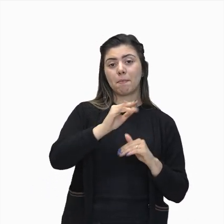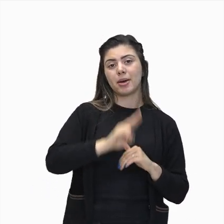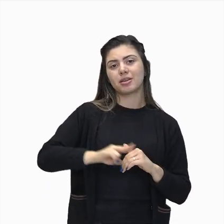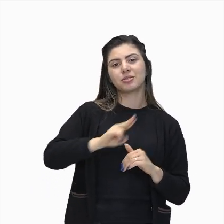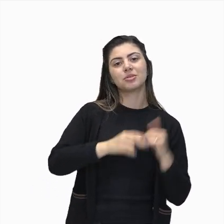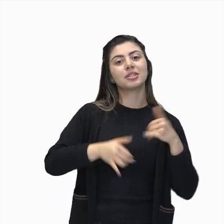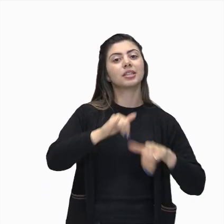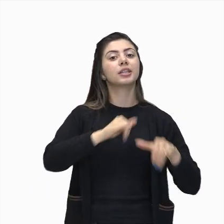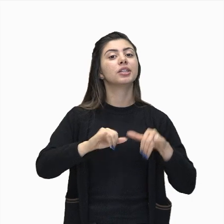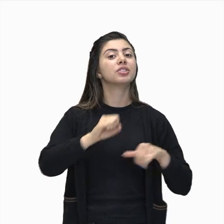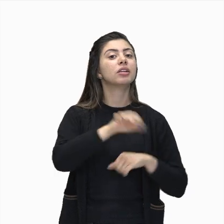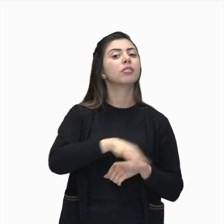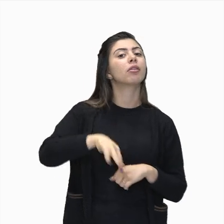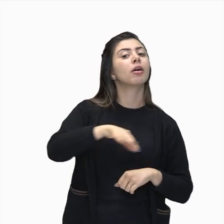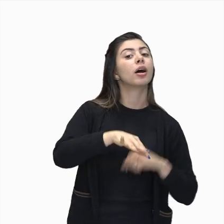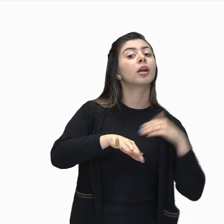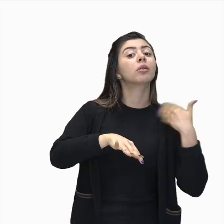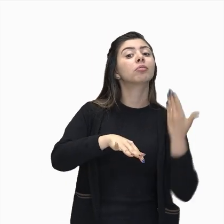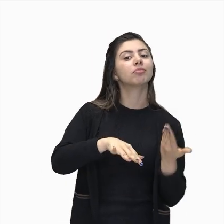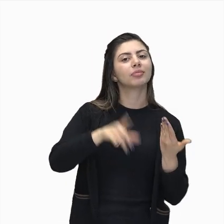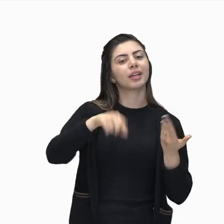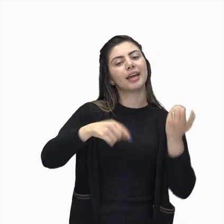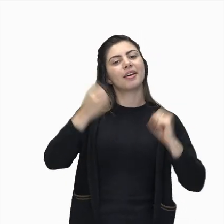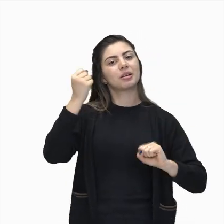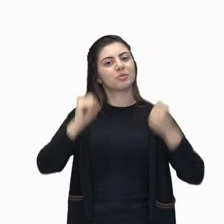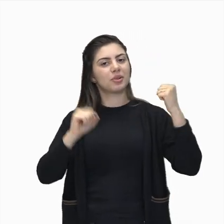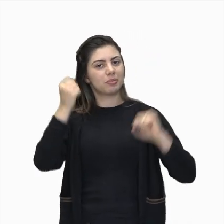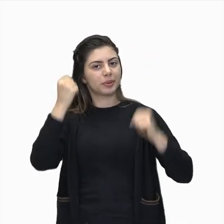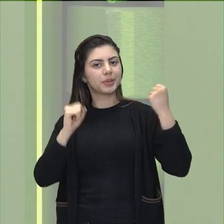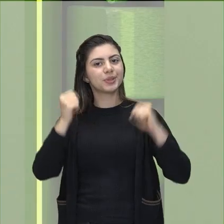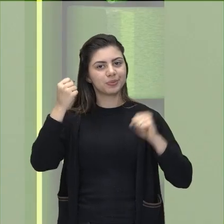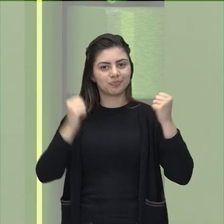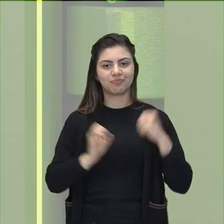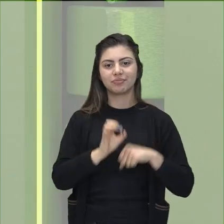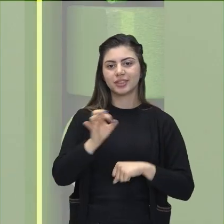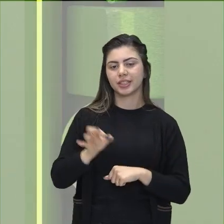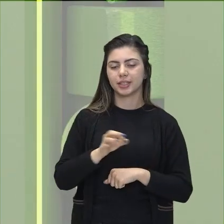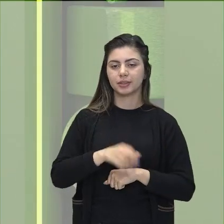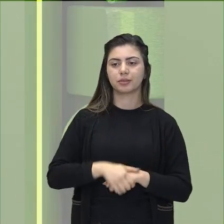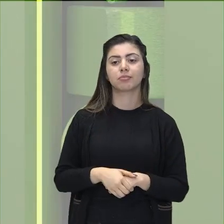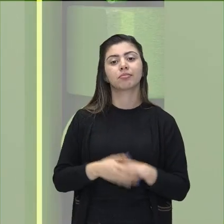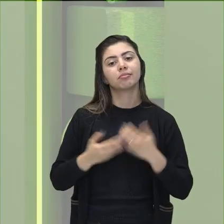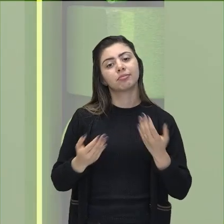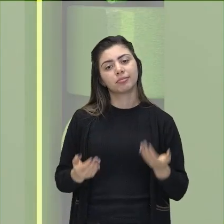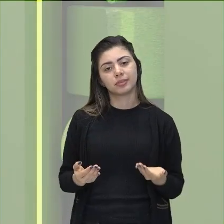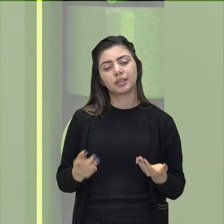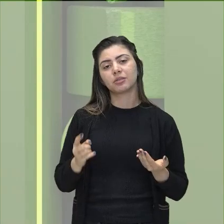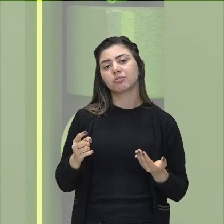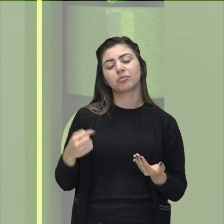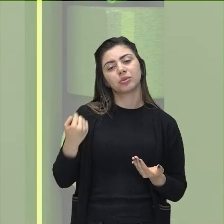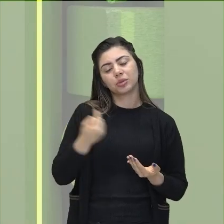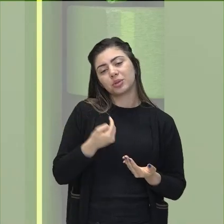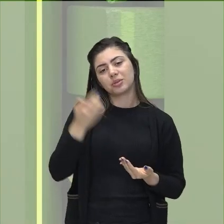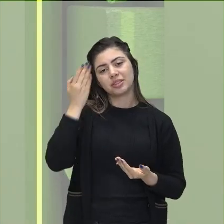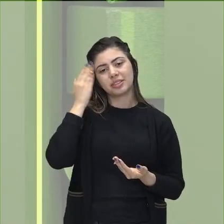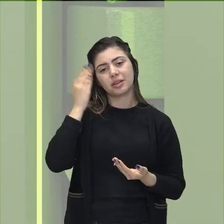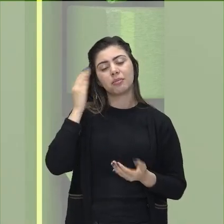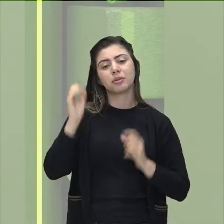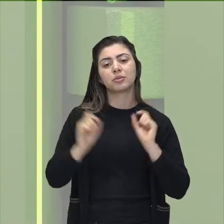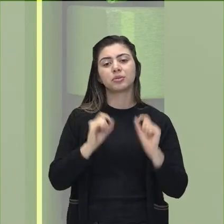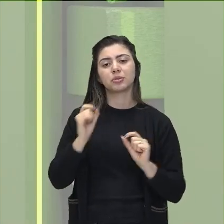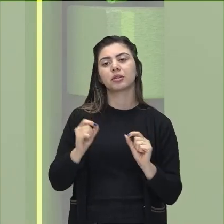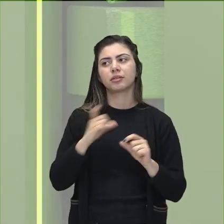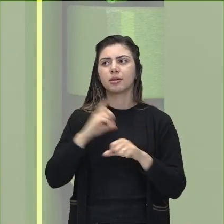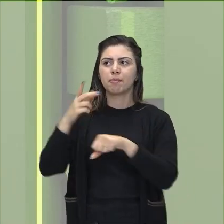energia elétrica no Brasil é a nossa indústria, tá, pessoal? Que não é diferente, muito diferente de